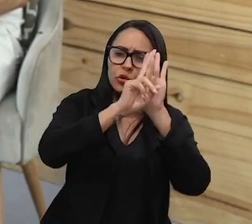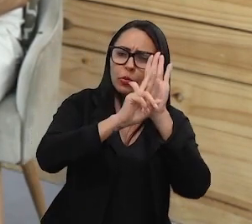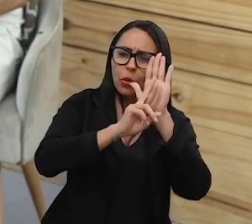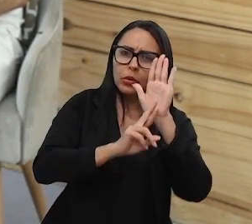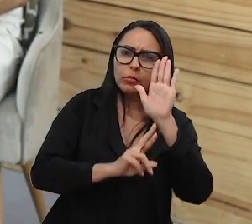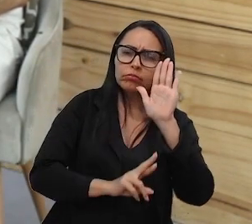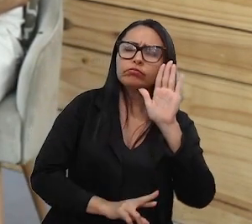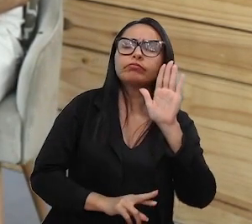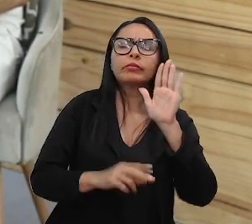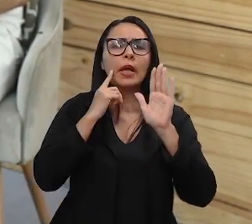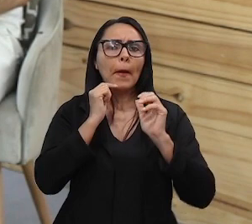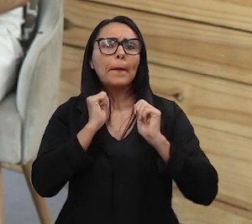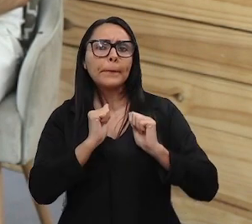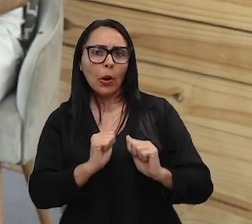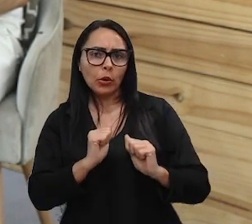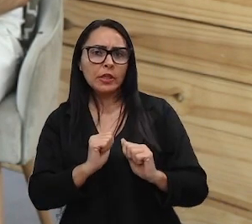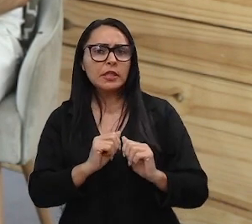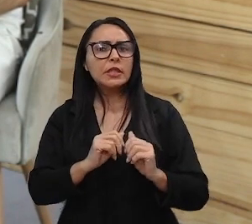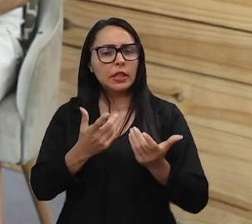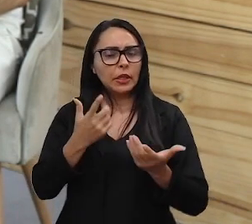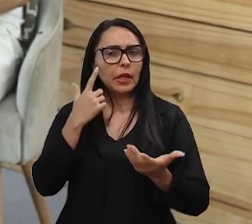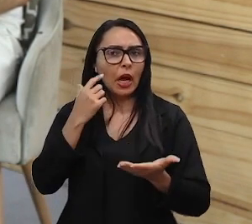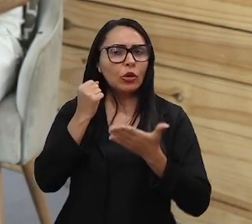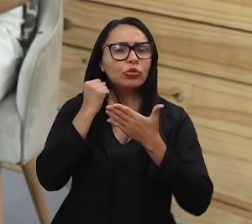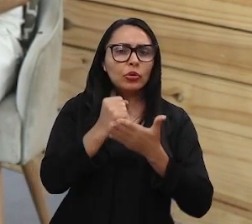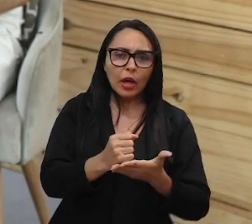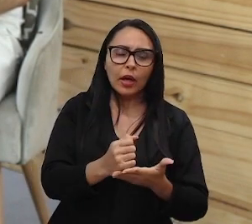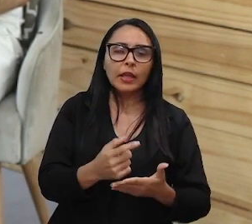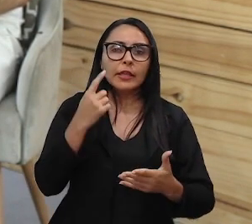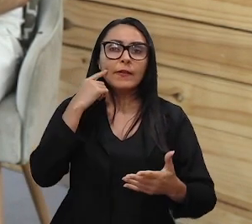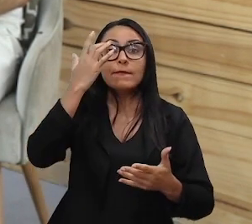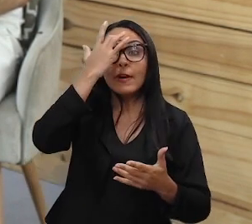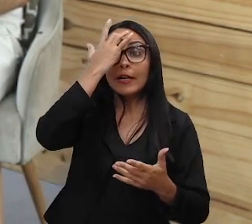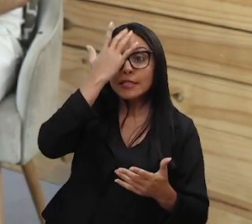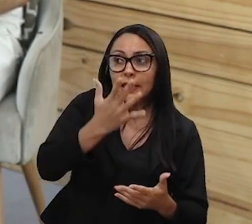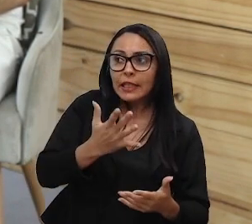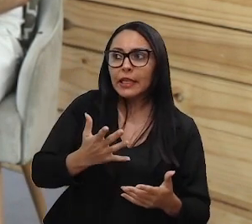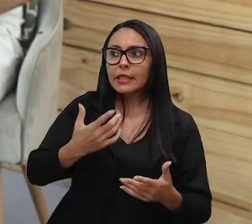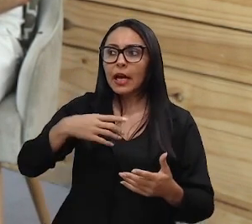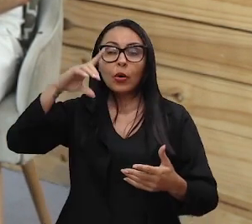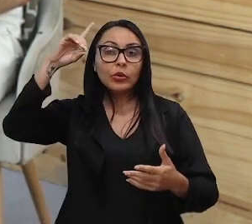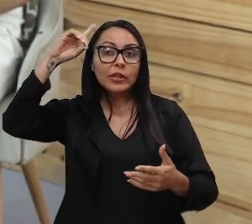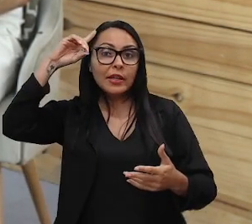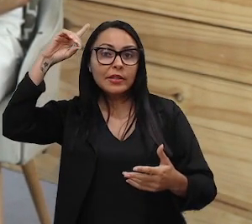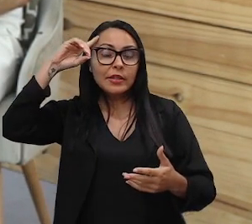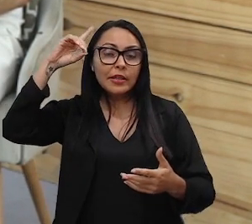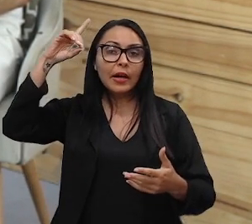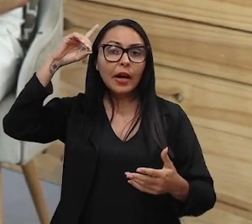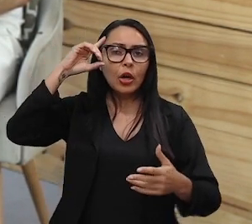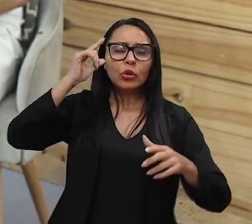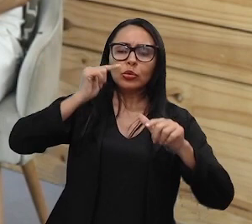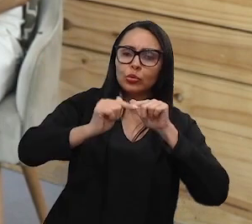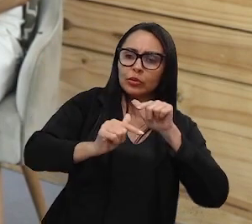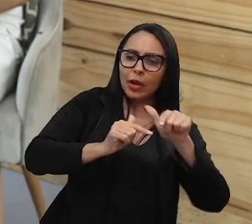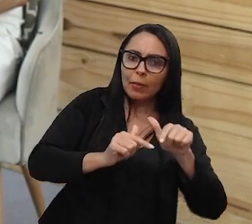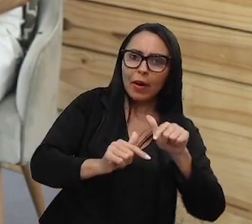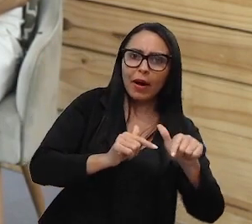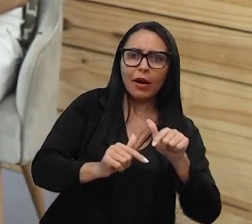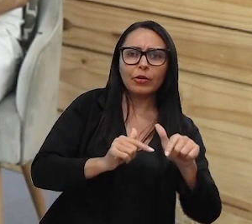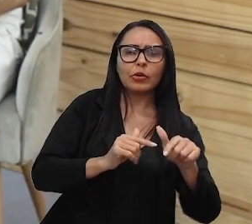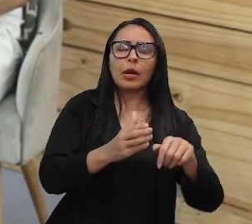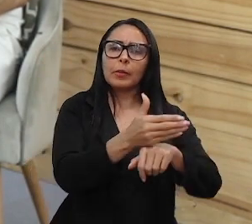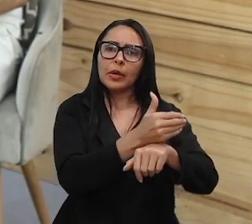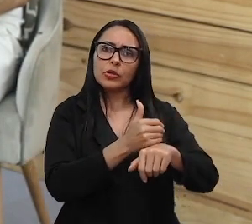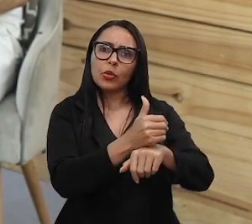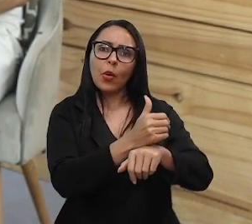ferramentas, elas podem ser auxiliares e que facilitam o dia-a-dia do trabalho do profissional